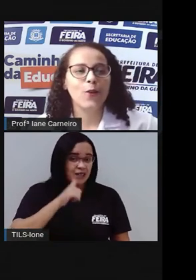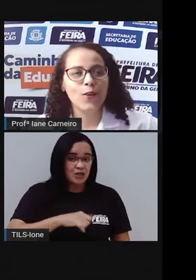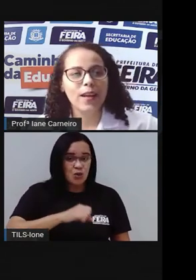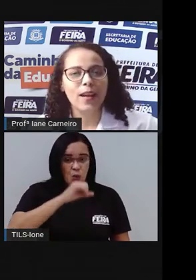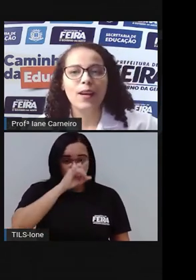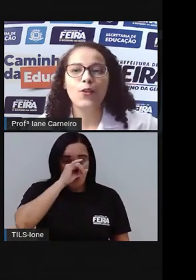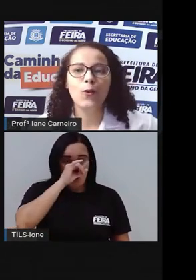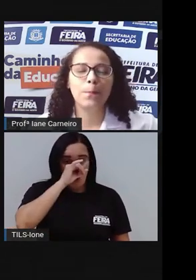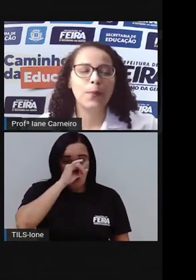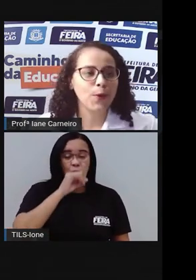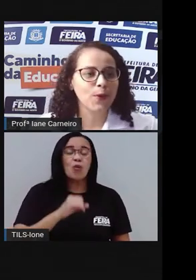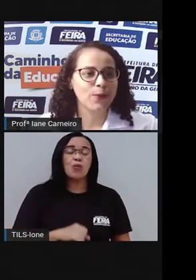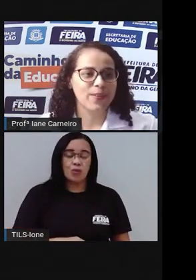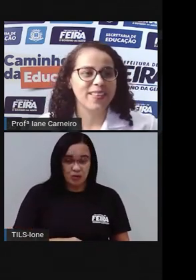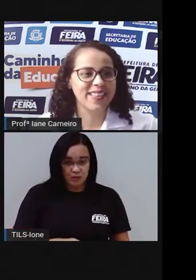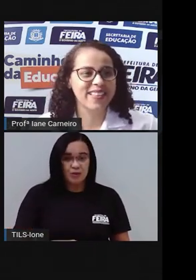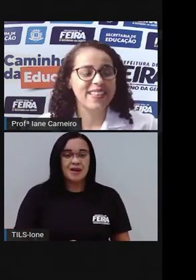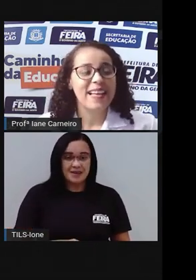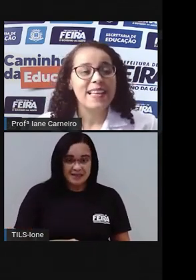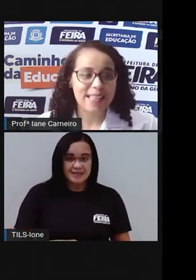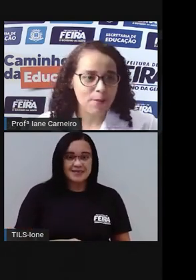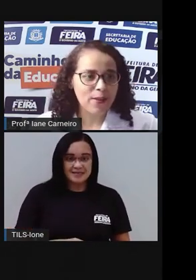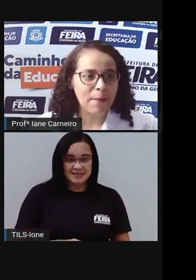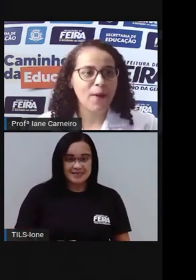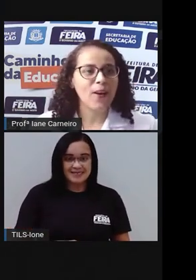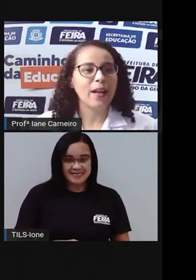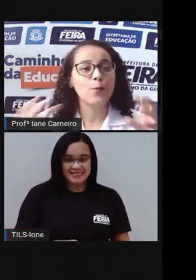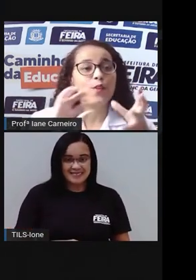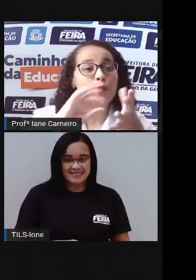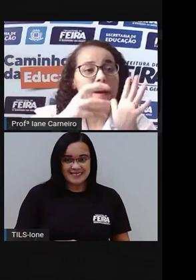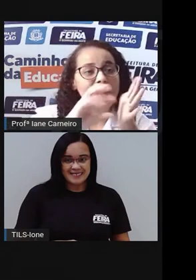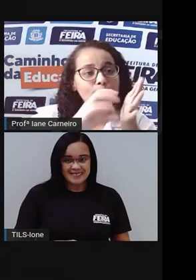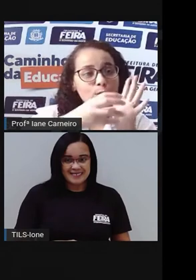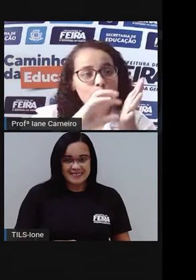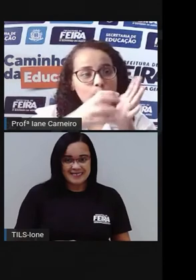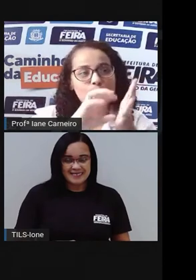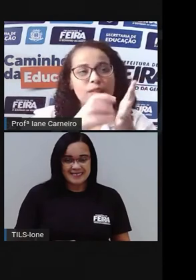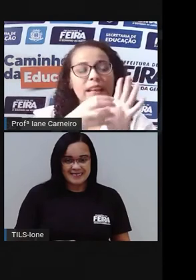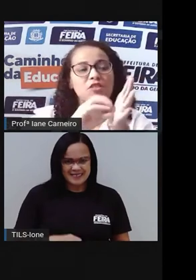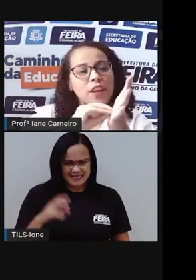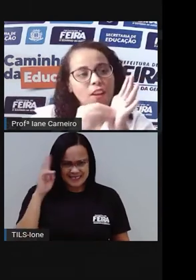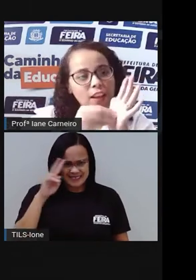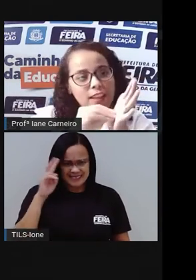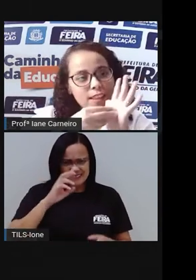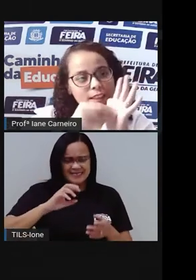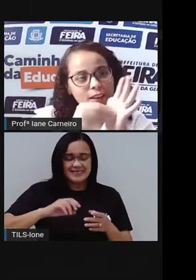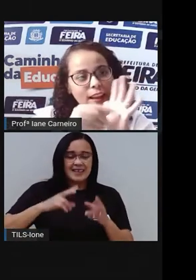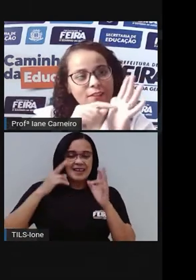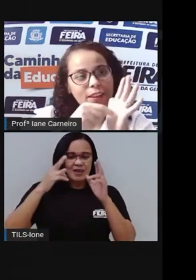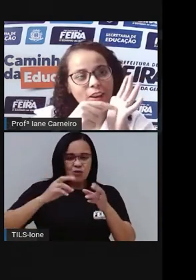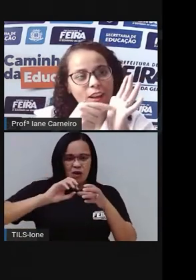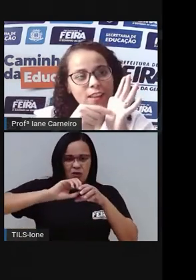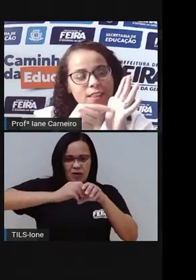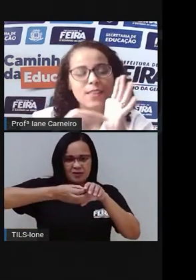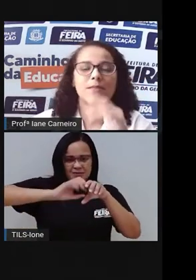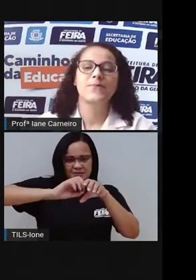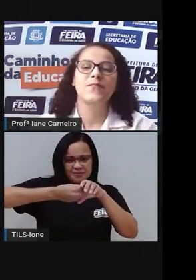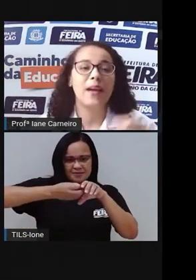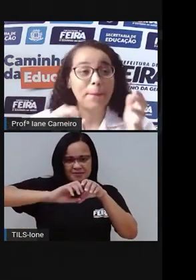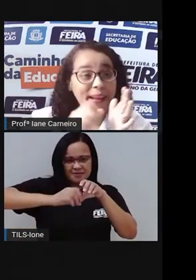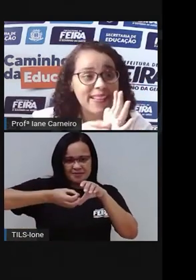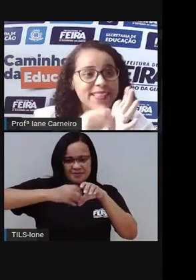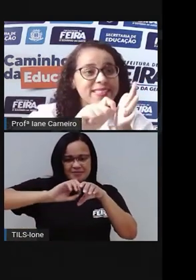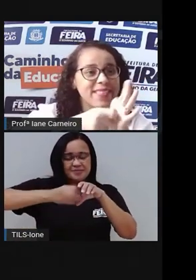Quem é que ronca? O porco. Sabe o que é porca? É como se fosse um parafuso. Como que a vai colocando assim, Ela vai enrolando assim.